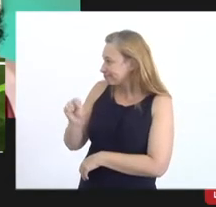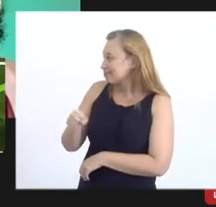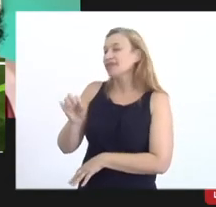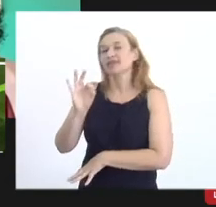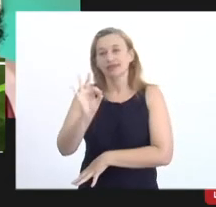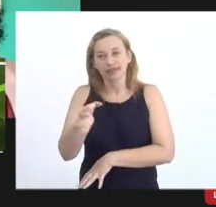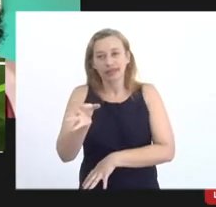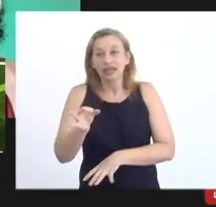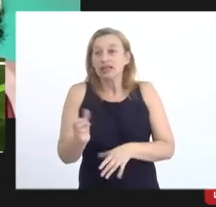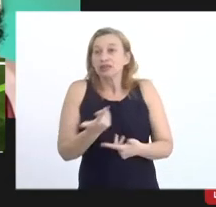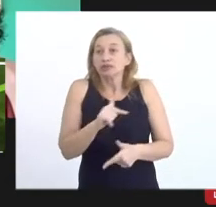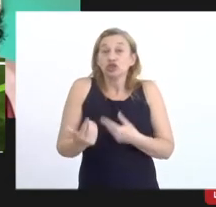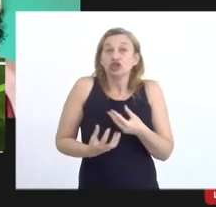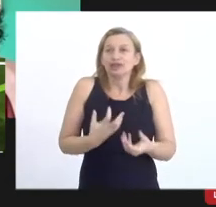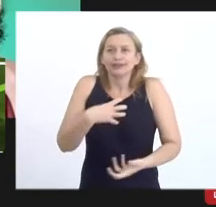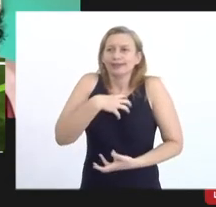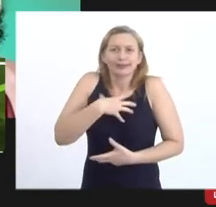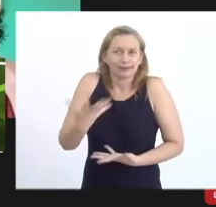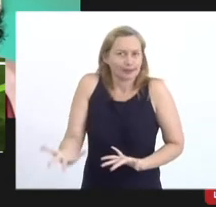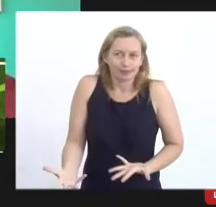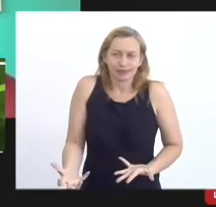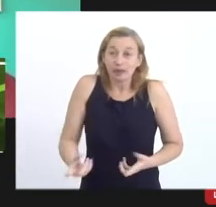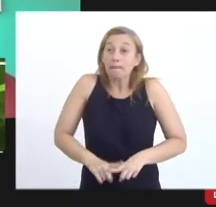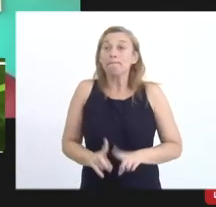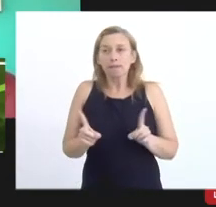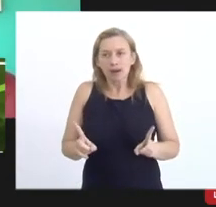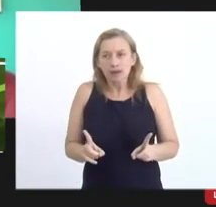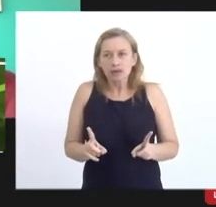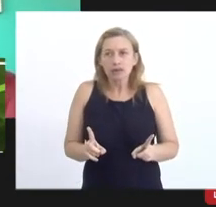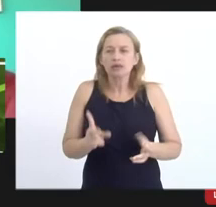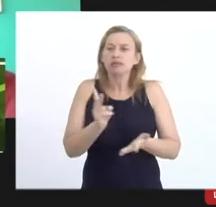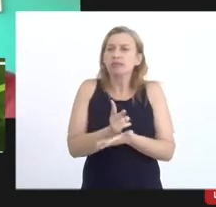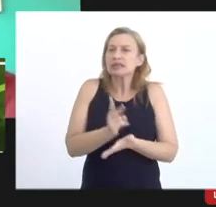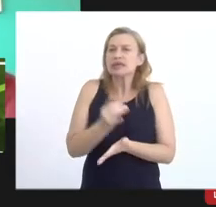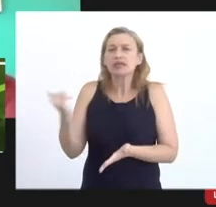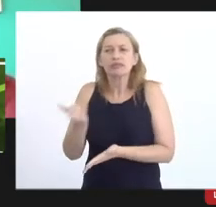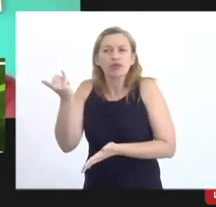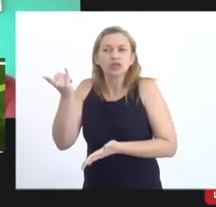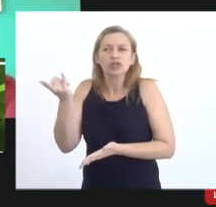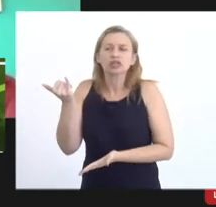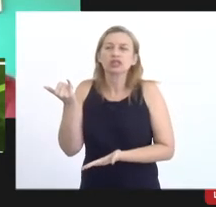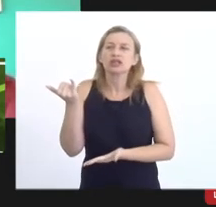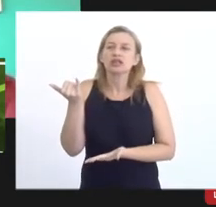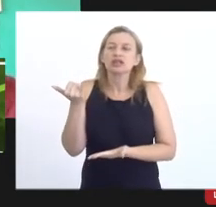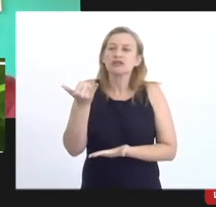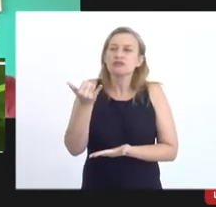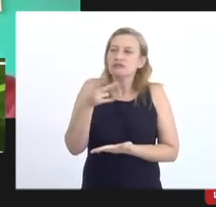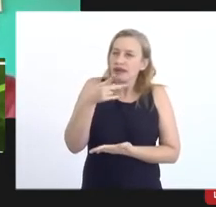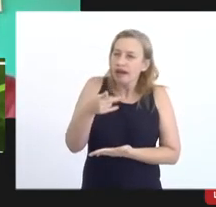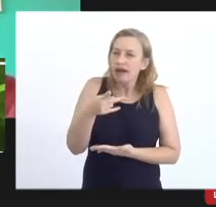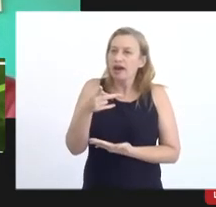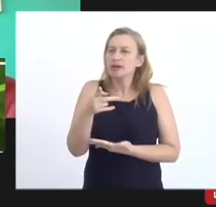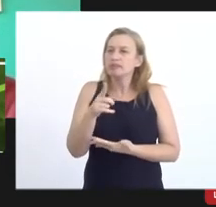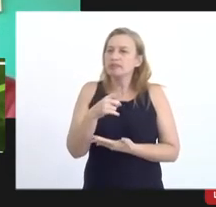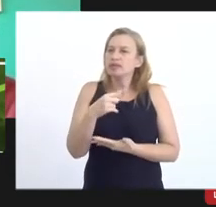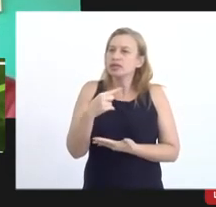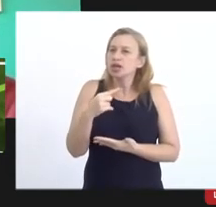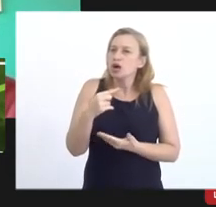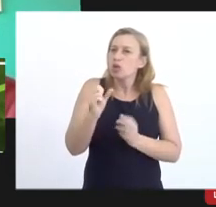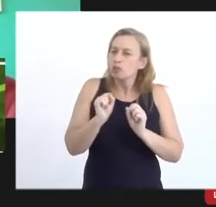então não fazia muito sentido mas mesmo assim é importante frisar pra gente poder